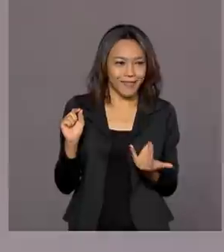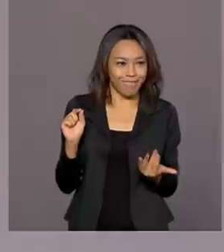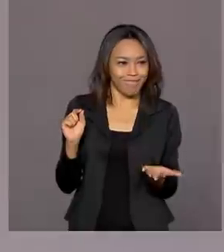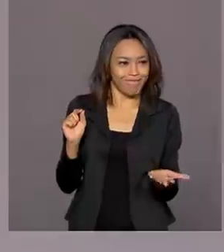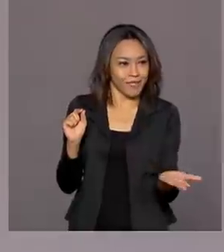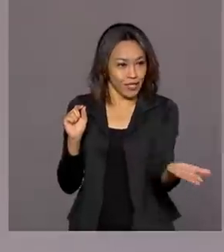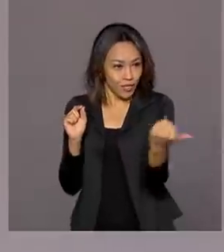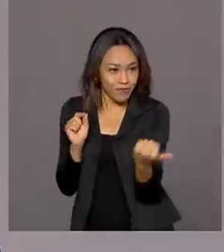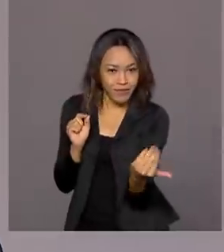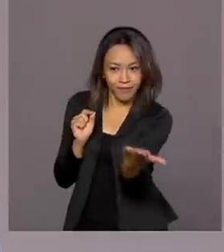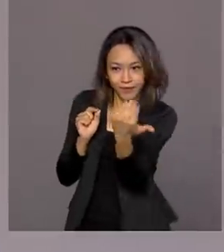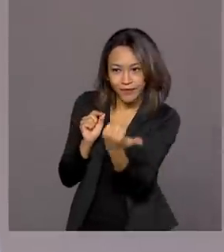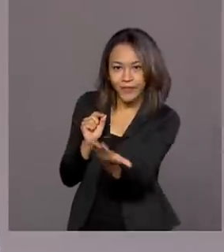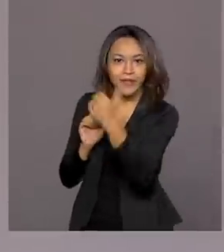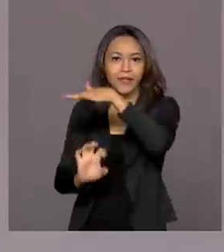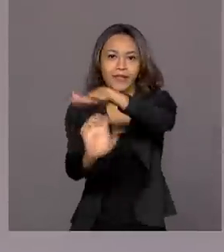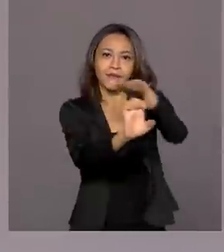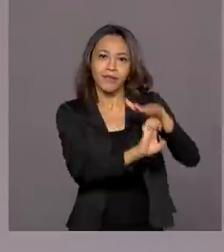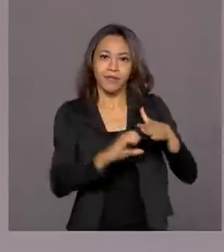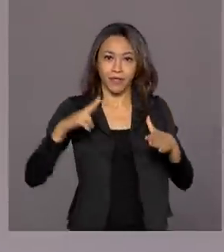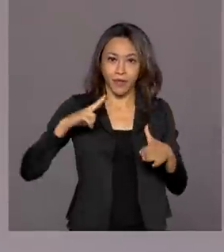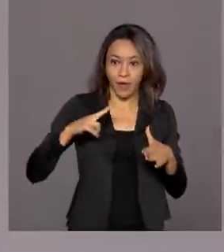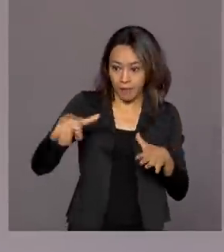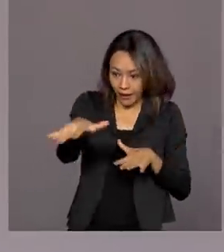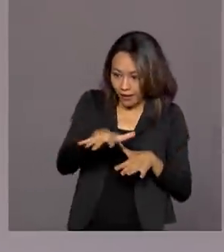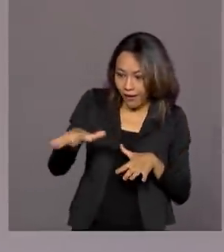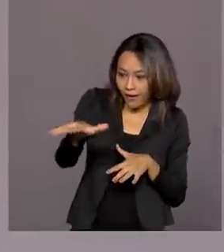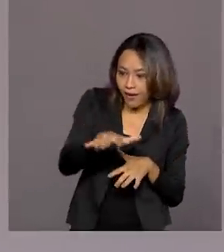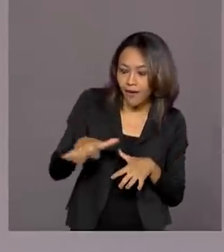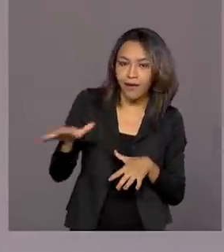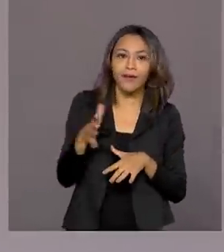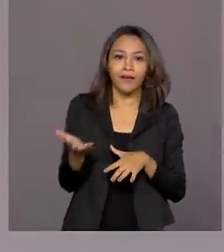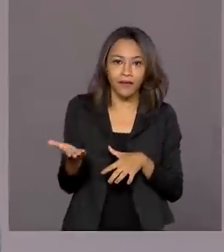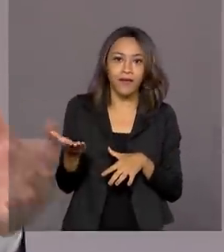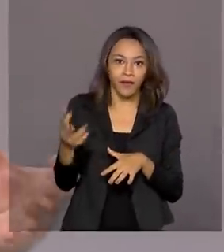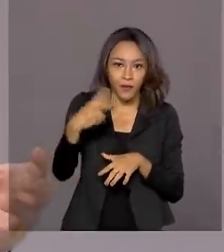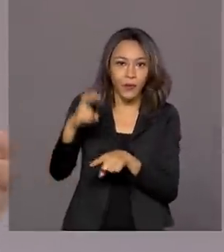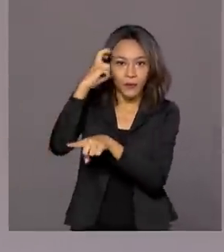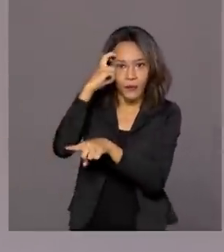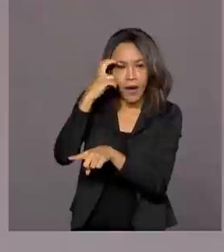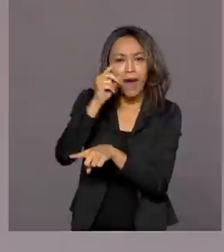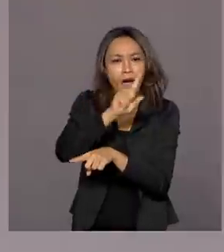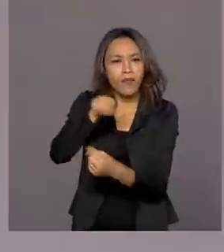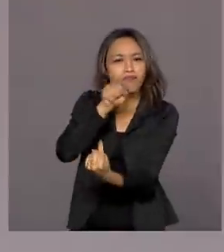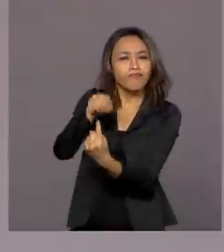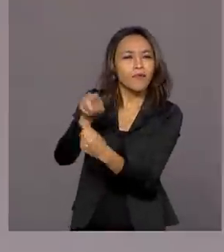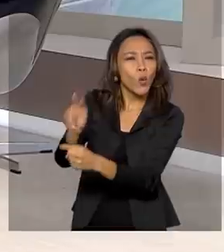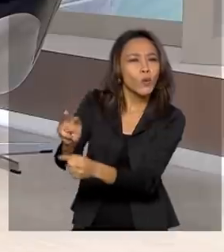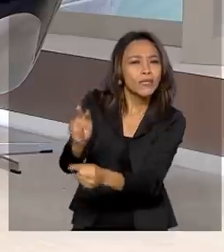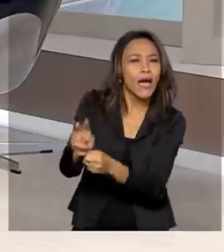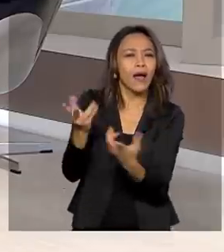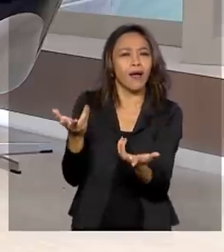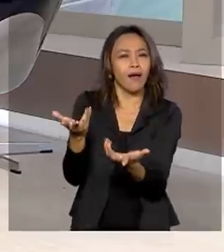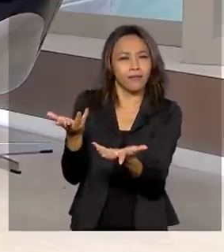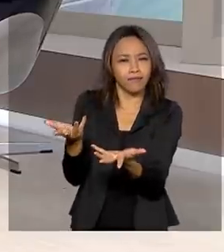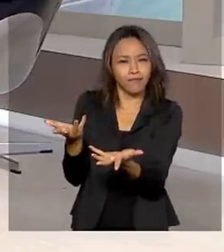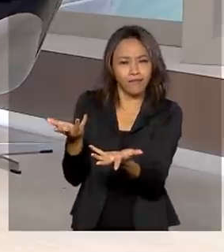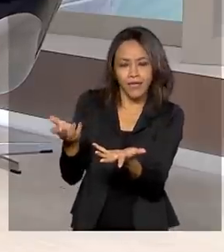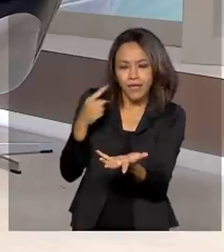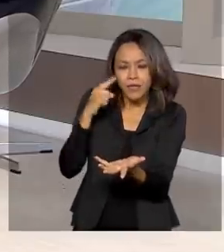a iniciativa privada para aquela área é uma forma de preservar, valorizar, conservar,